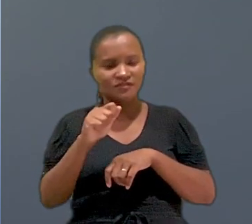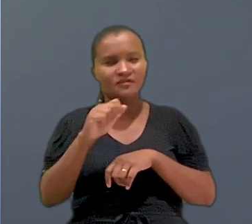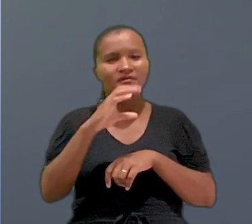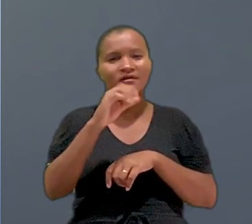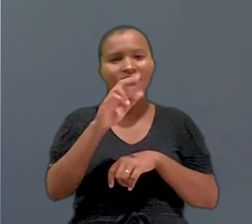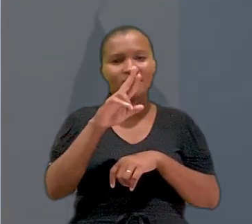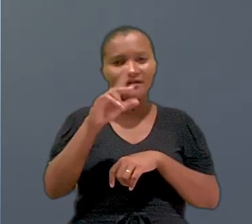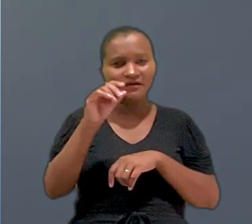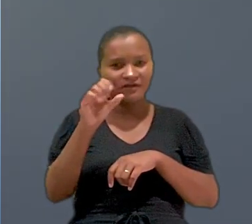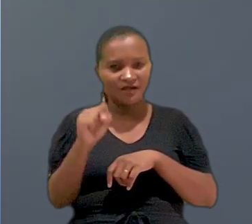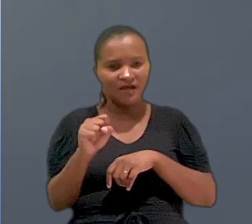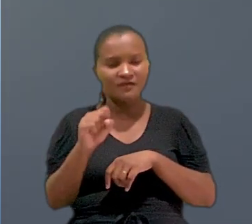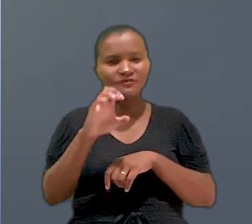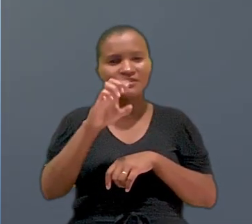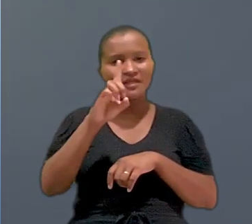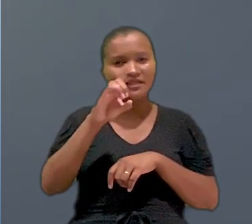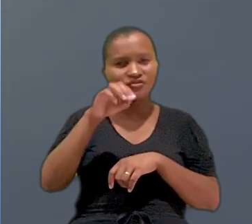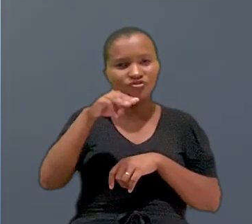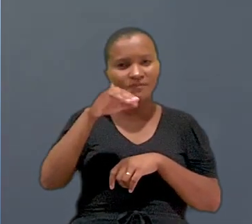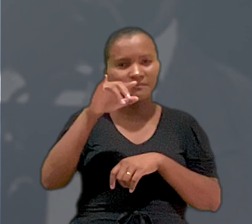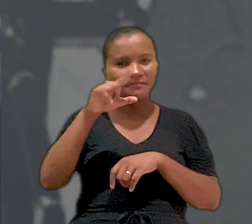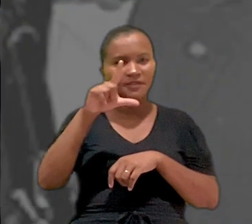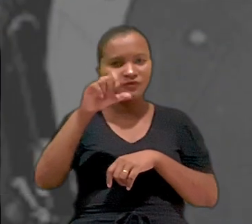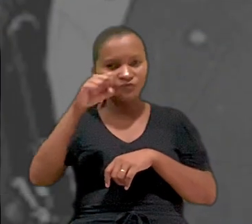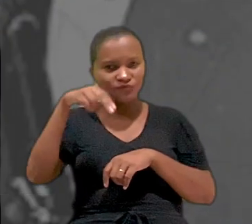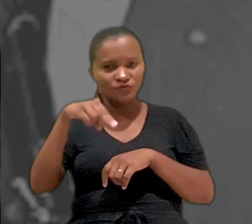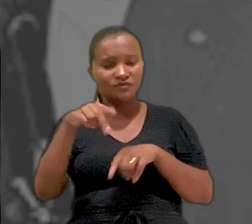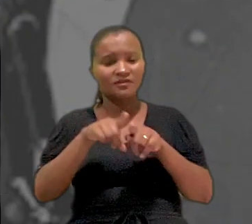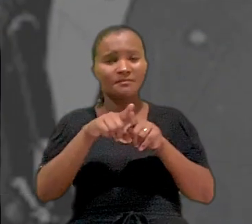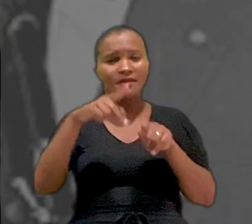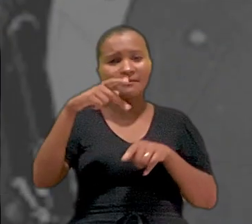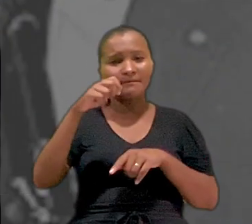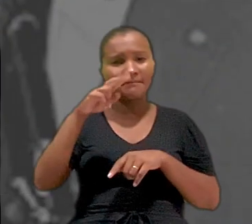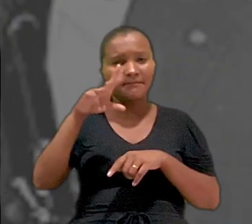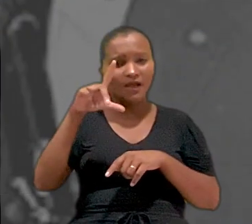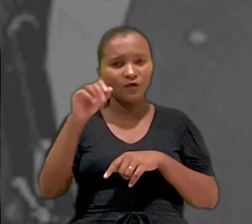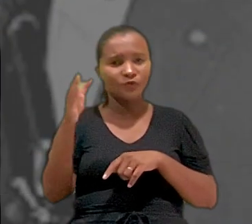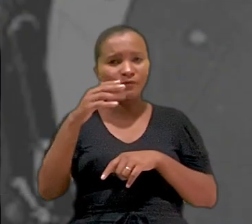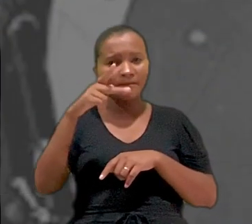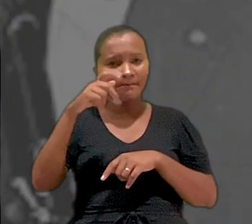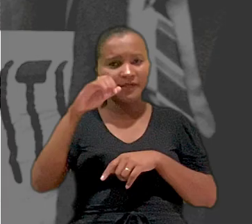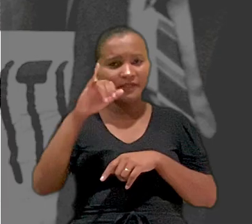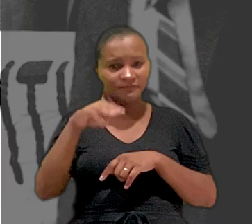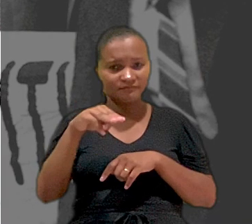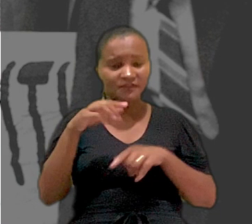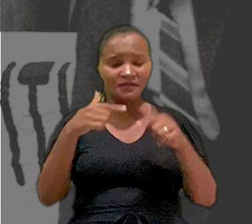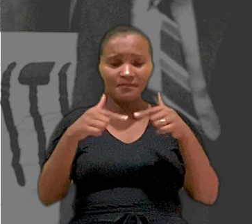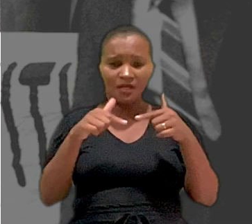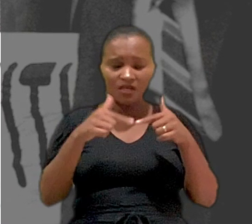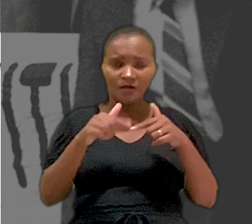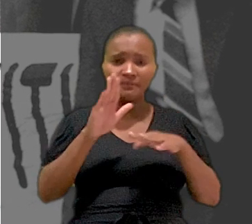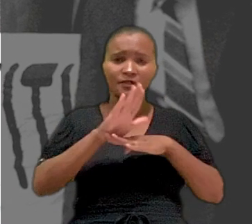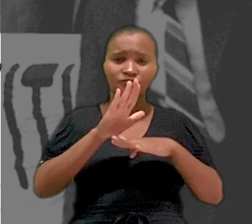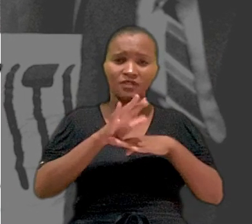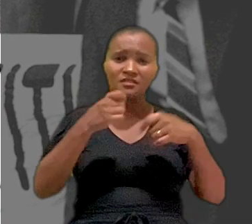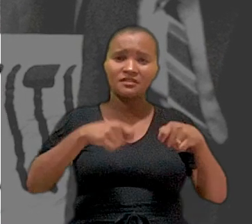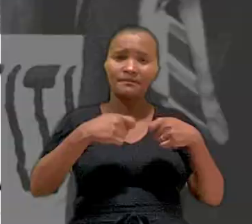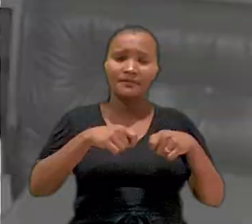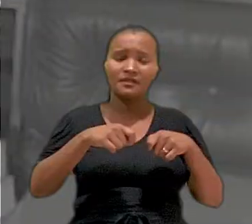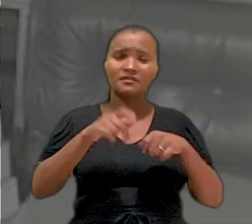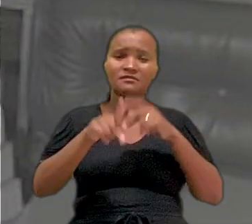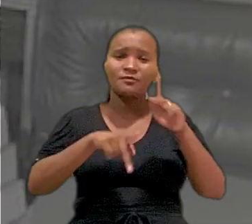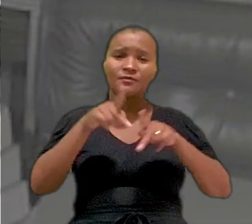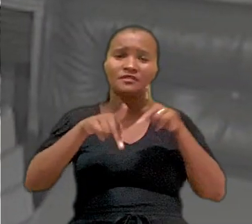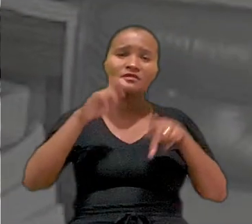Carlos Alberto Caó, Edmilson Valentim e Paulo Paim atuaram para que as demandas da população negra fizessem